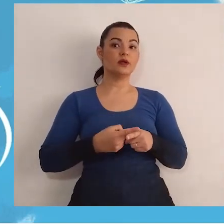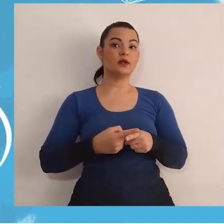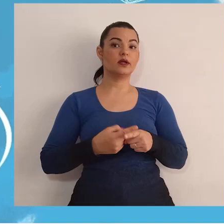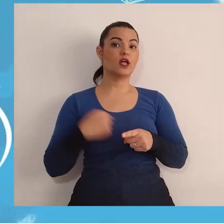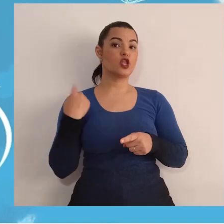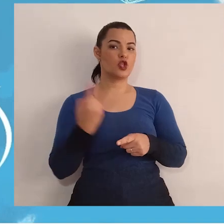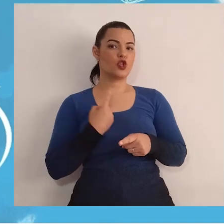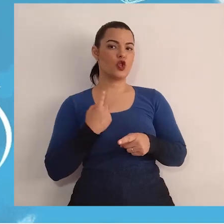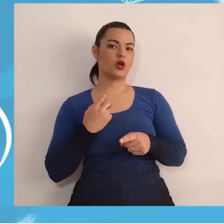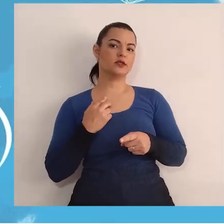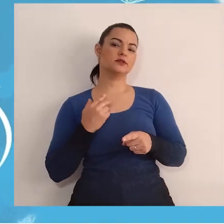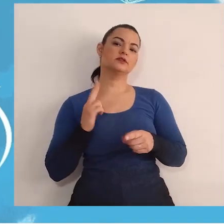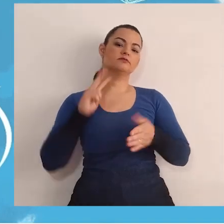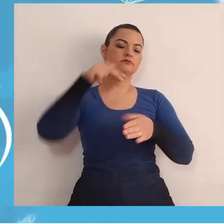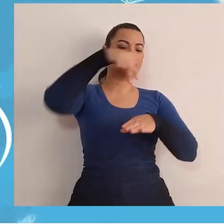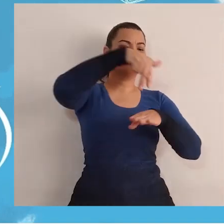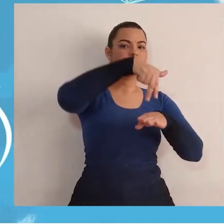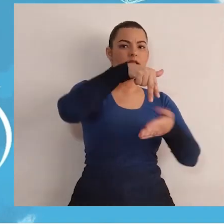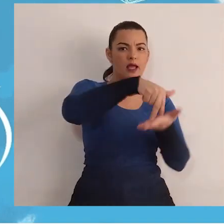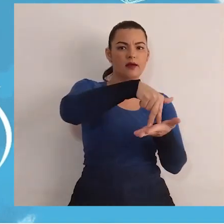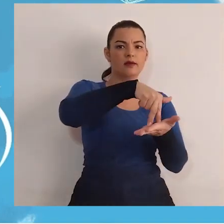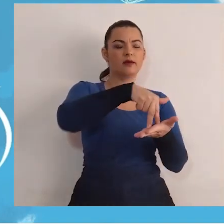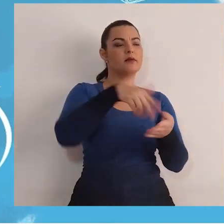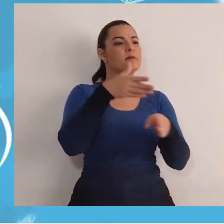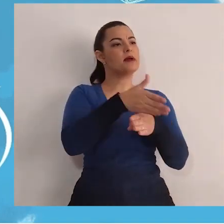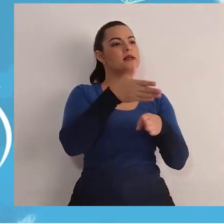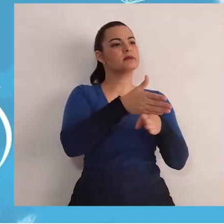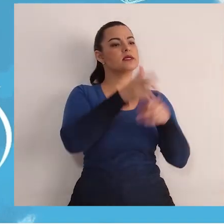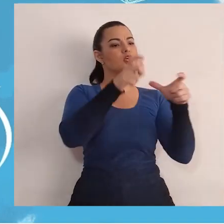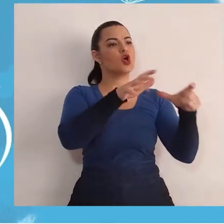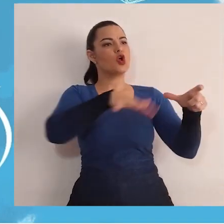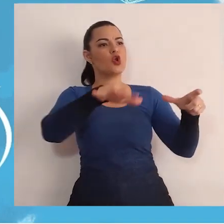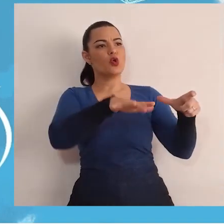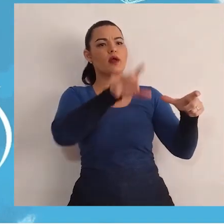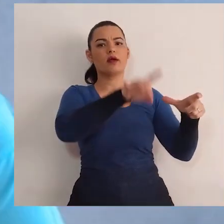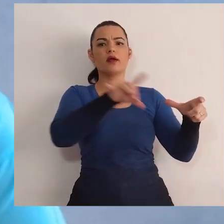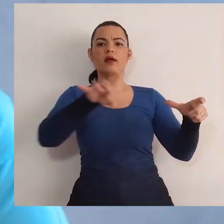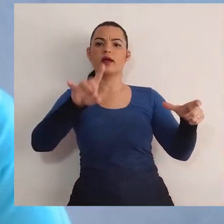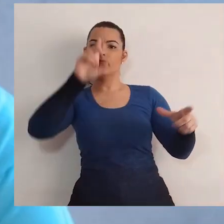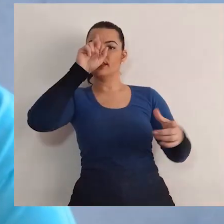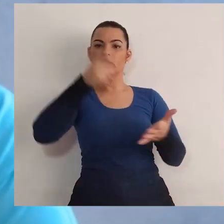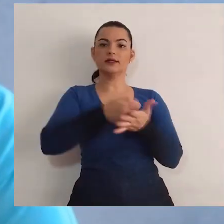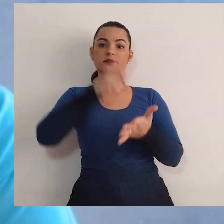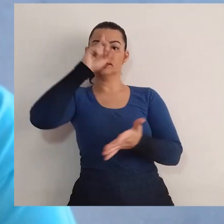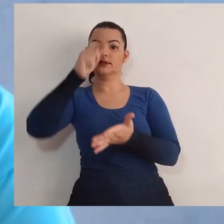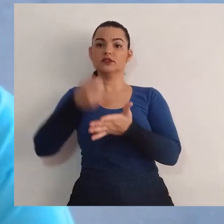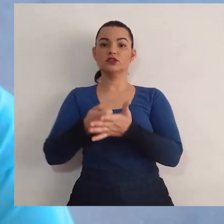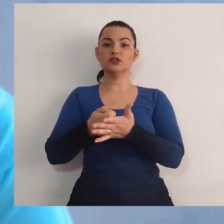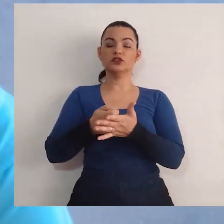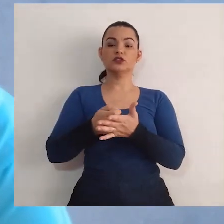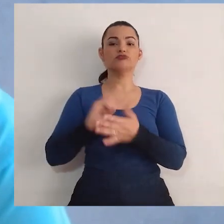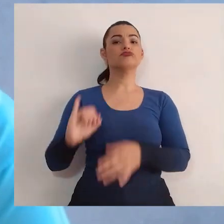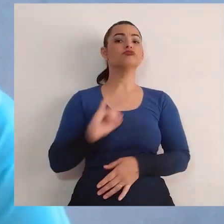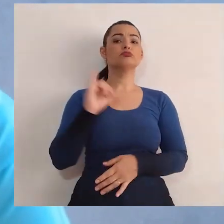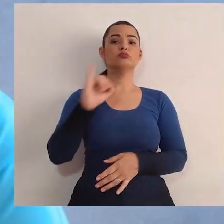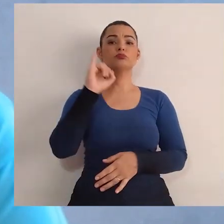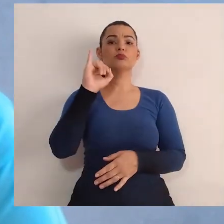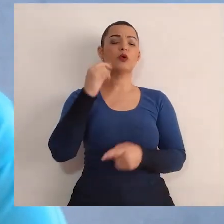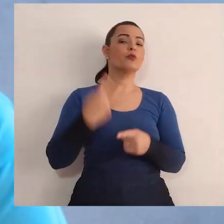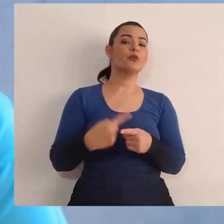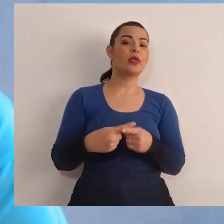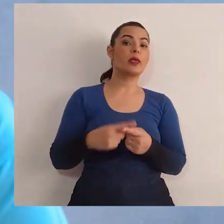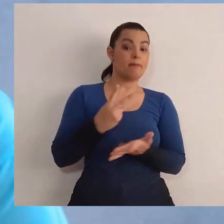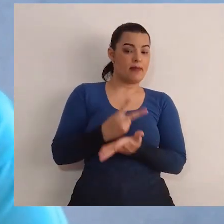nossa participação é importante nesses espaços? Por que que vocês acham que mesmo sendo